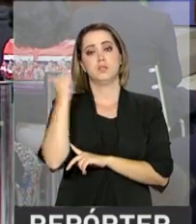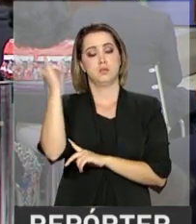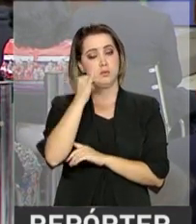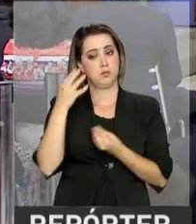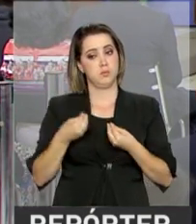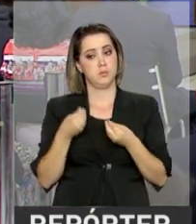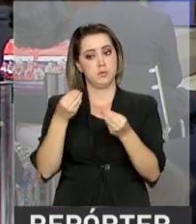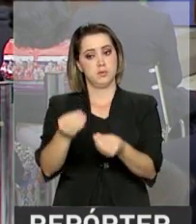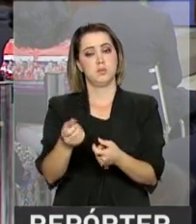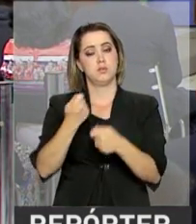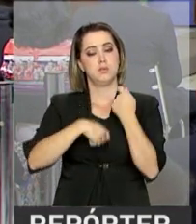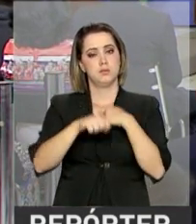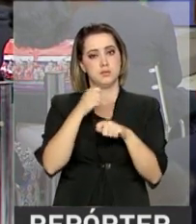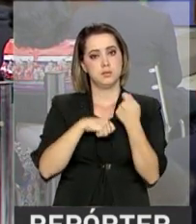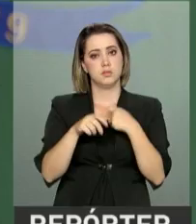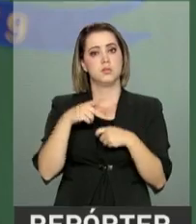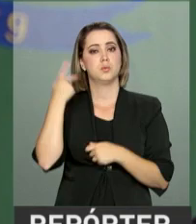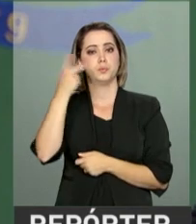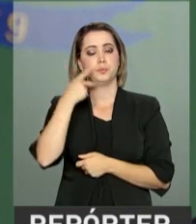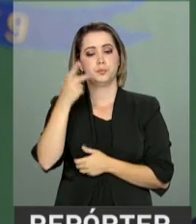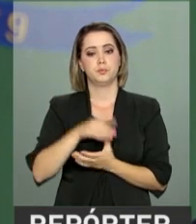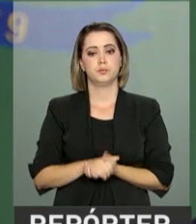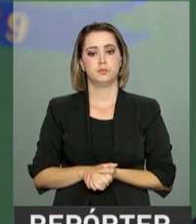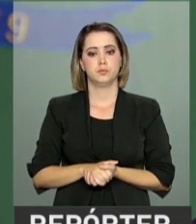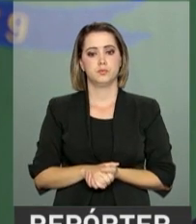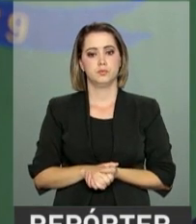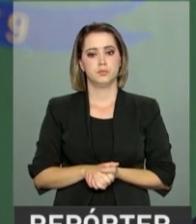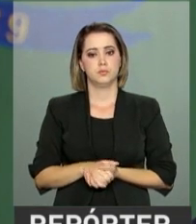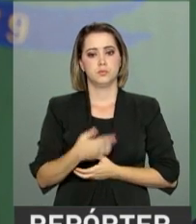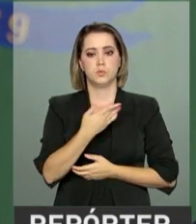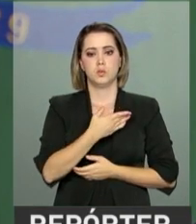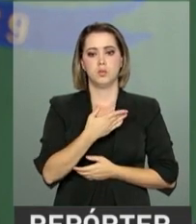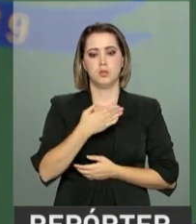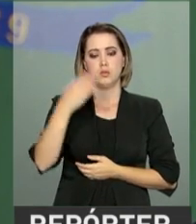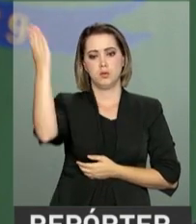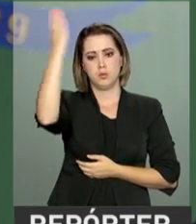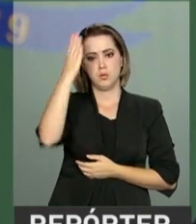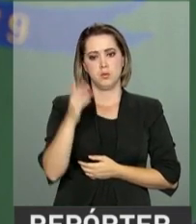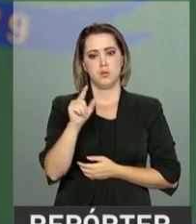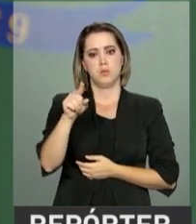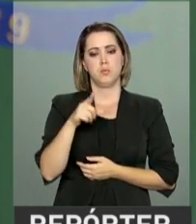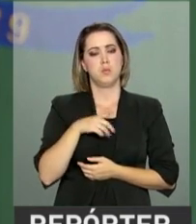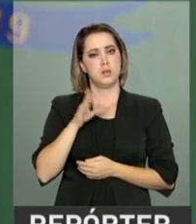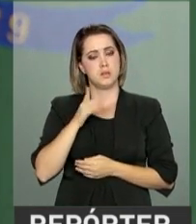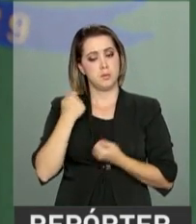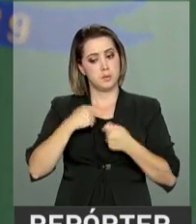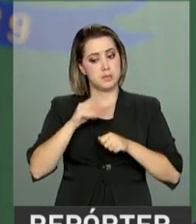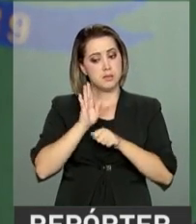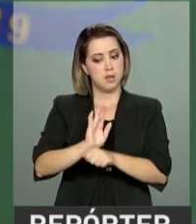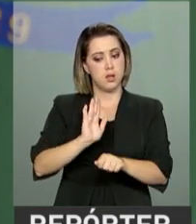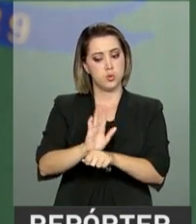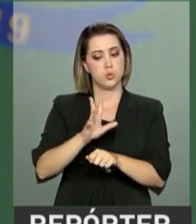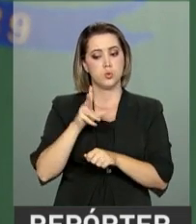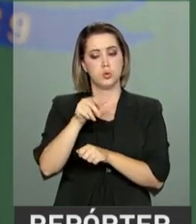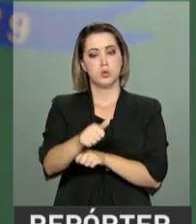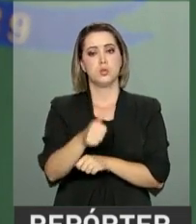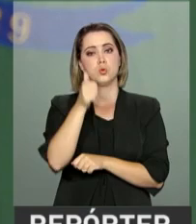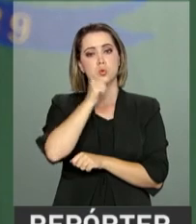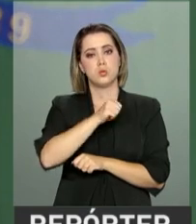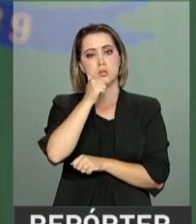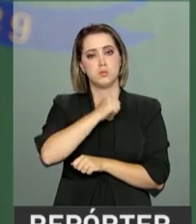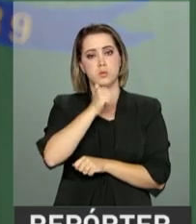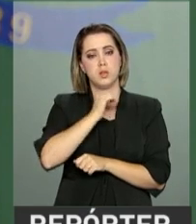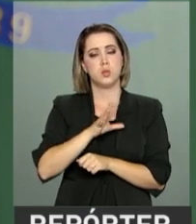delas na economia e na política. O Brasil conta com as mulheres, conta com todos os brasileiros, mas tem a mais